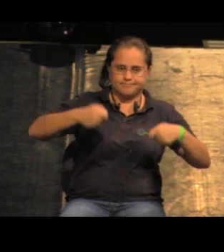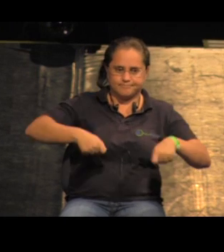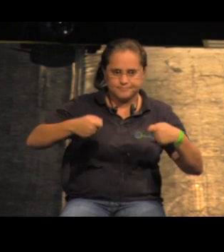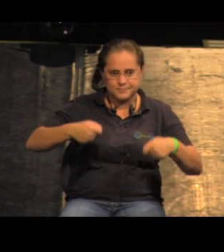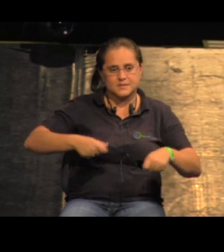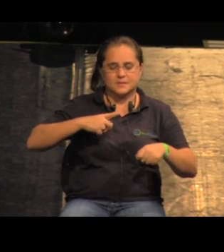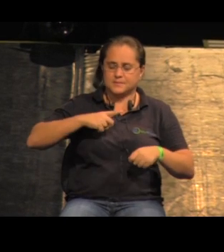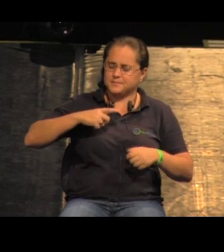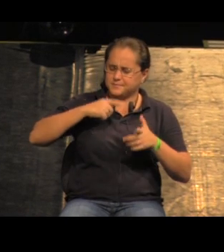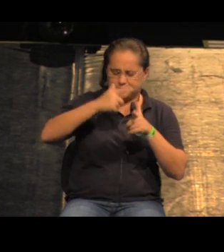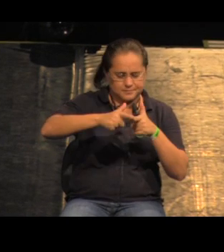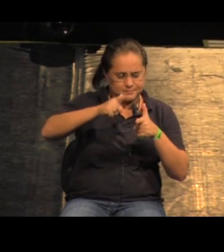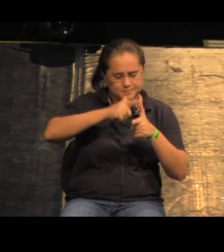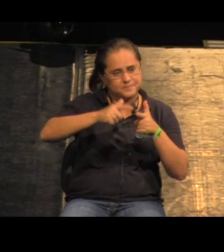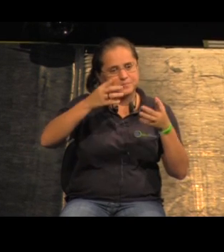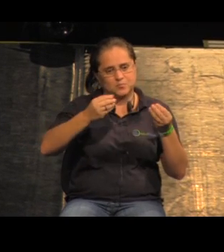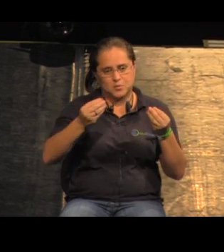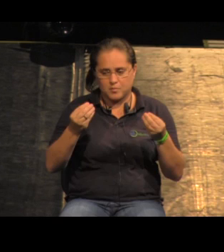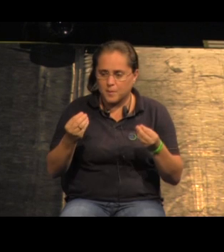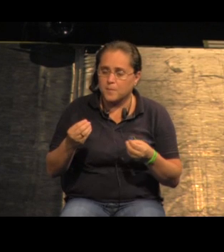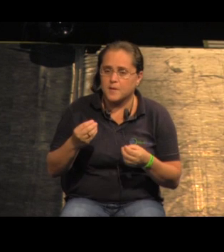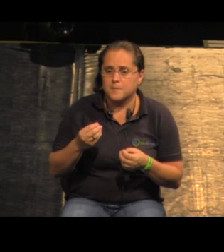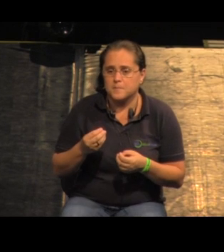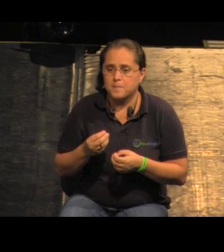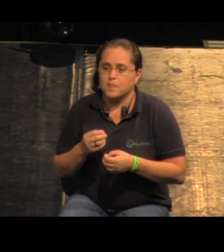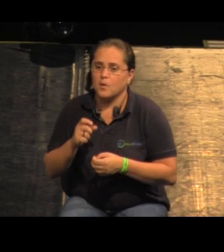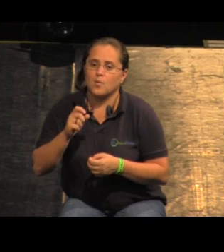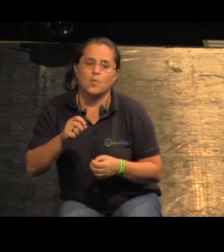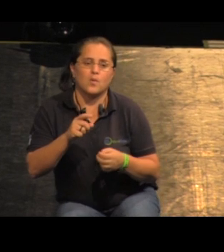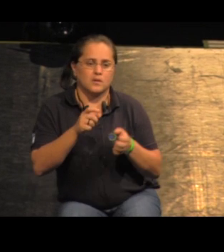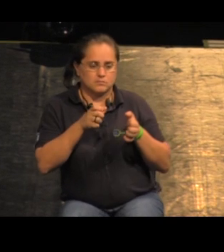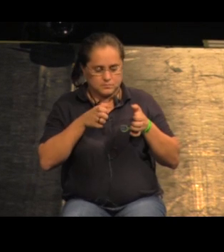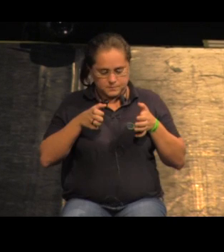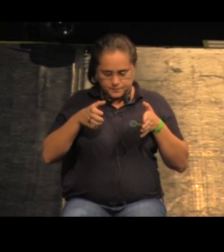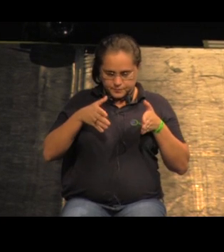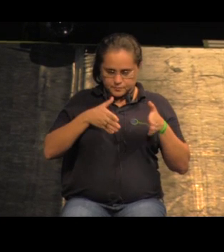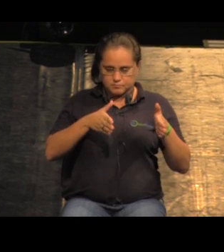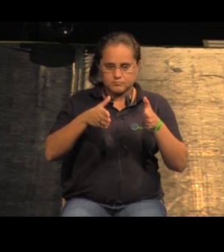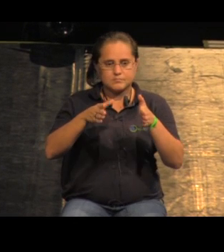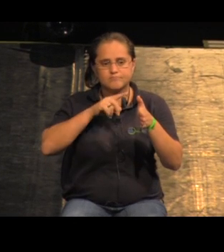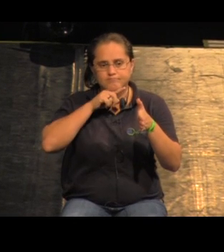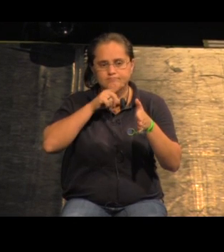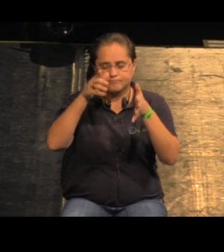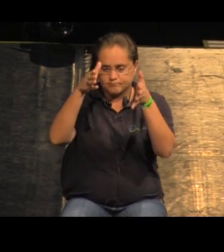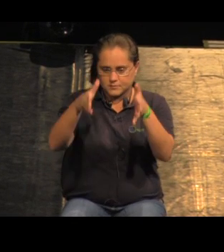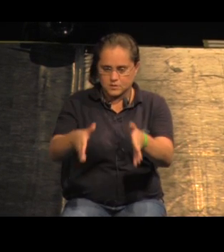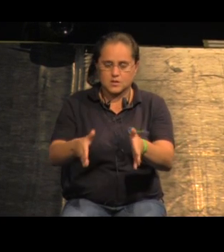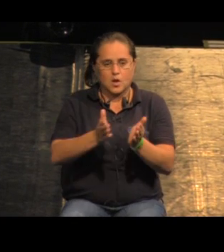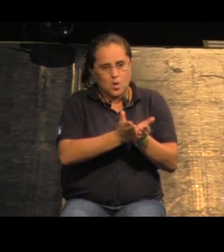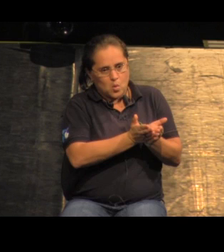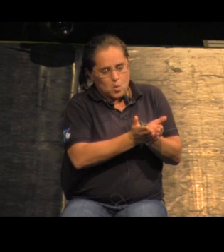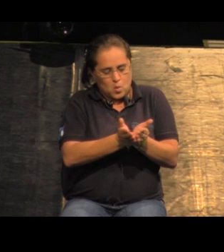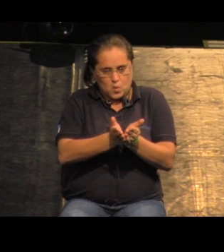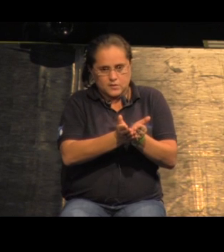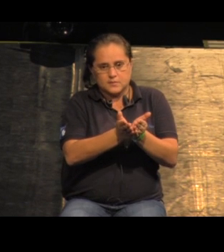Eles têm vários problemas entre eles e que estava sendo estudado na época, o canal de acesso não era profundo o suficiente para o tamanho dos navios